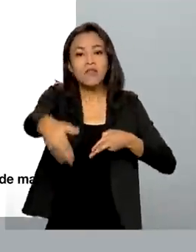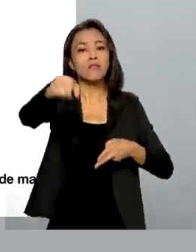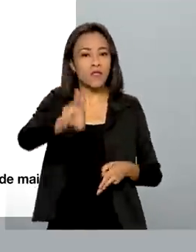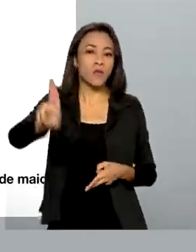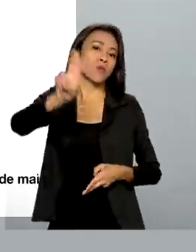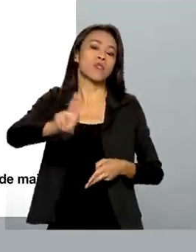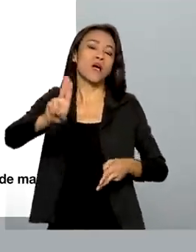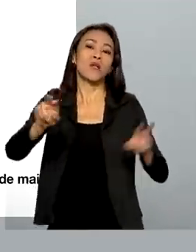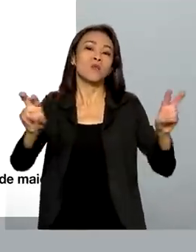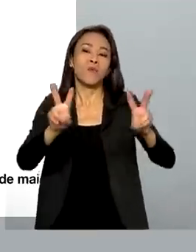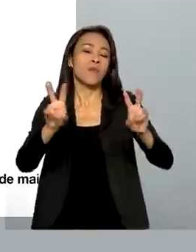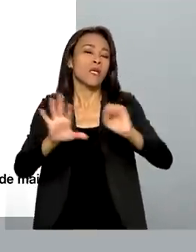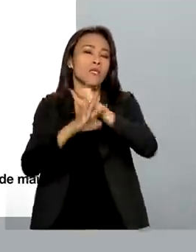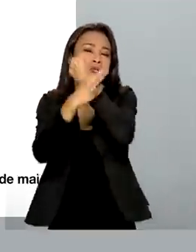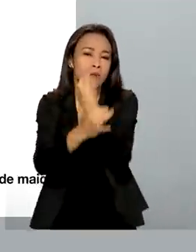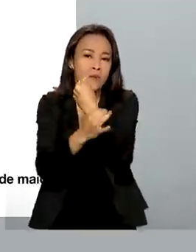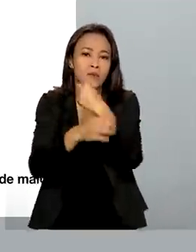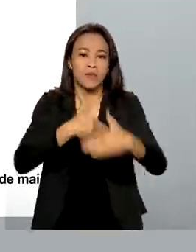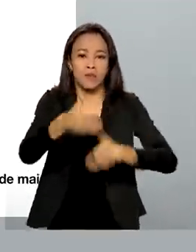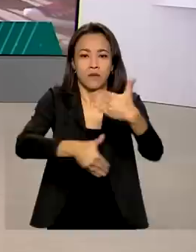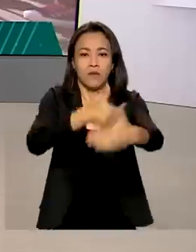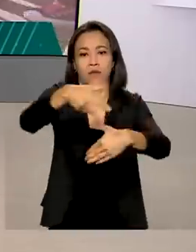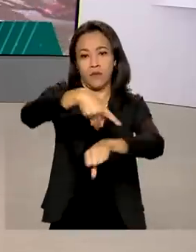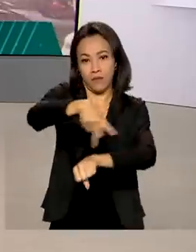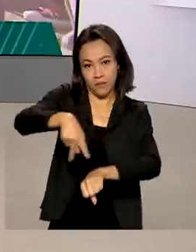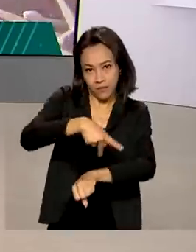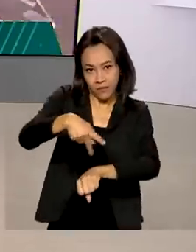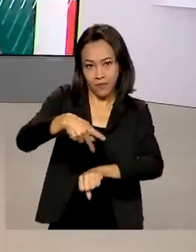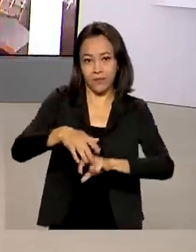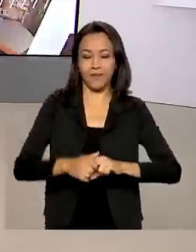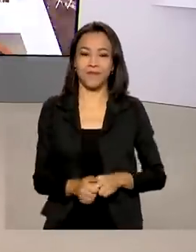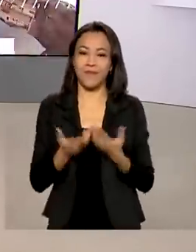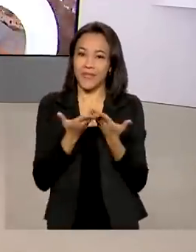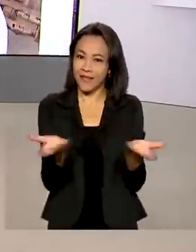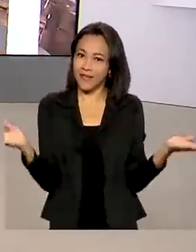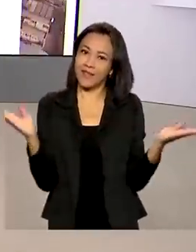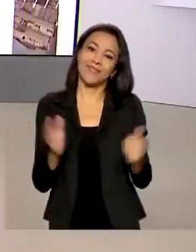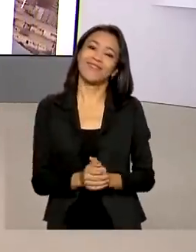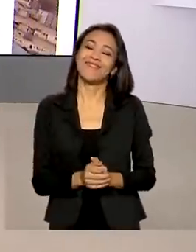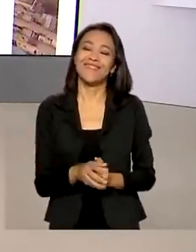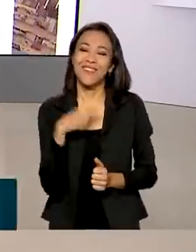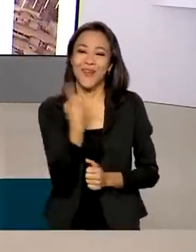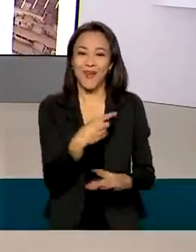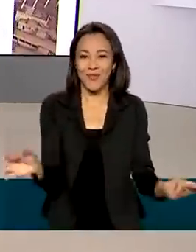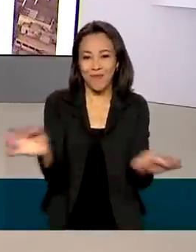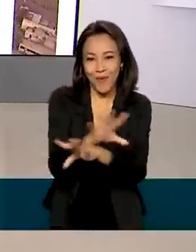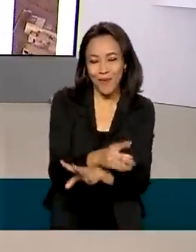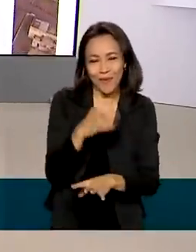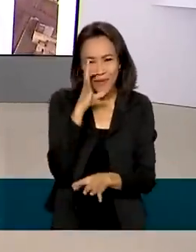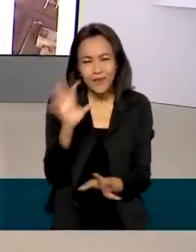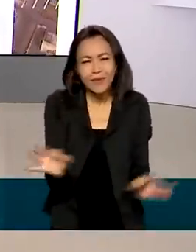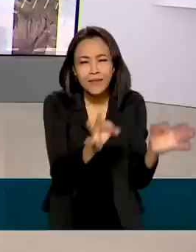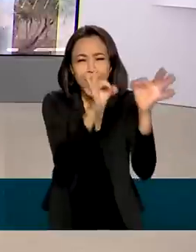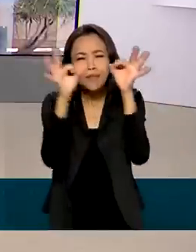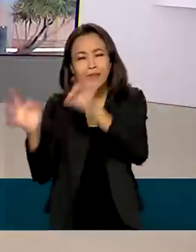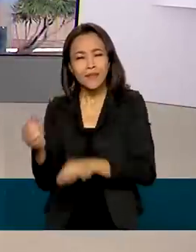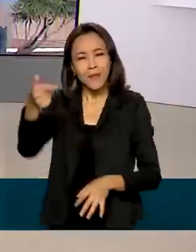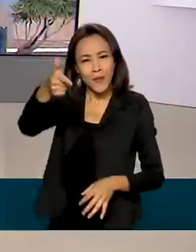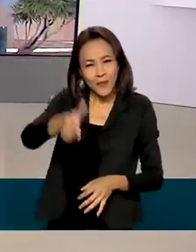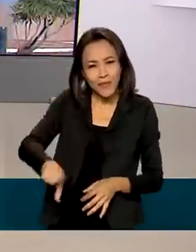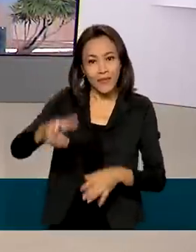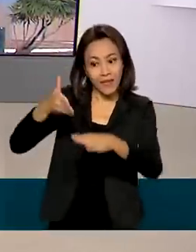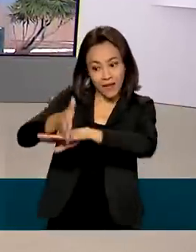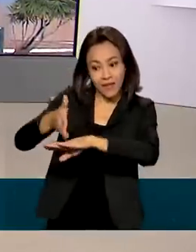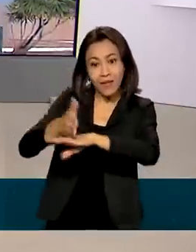da segurança e do desenvolvimento do país. É isso, o Brasil em Dia fica por aqui. Para rever as nossas reportagens,